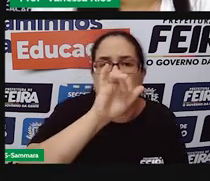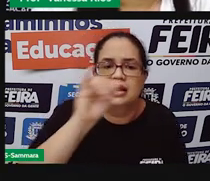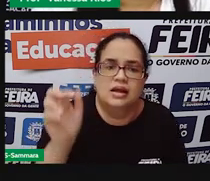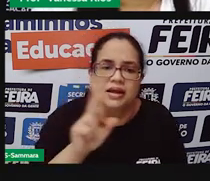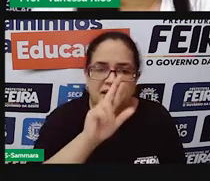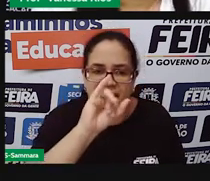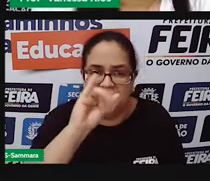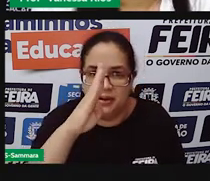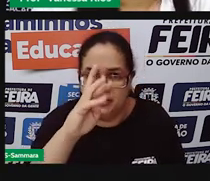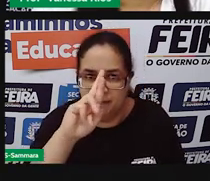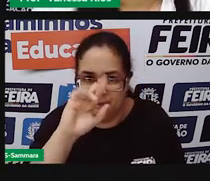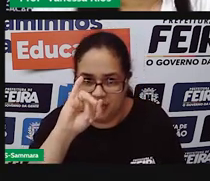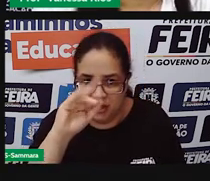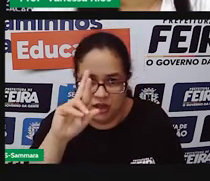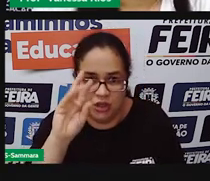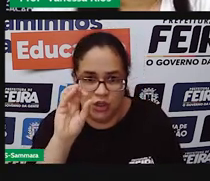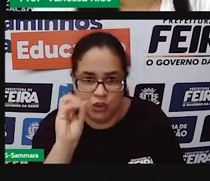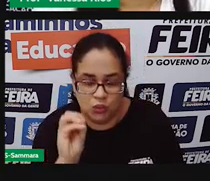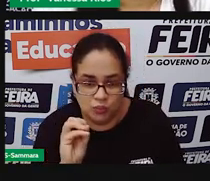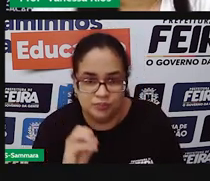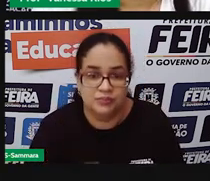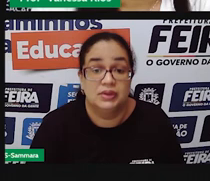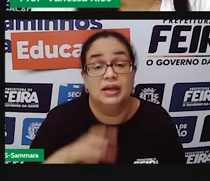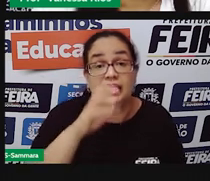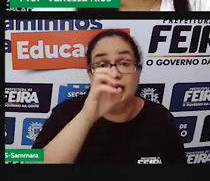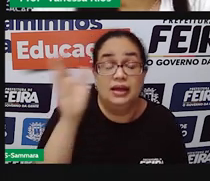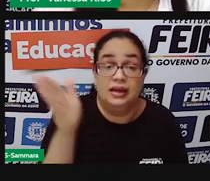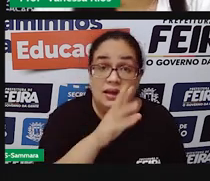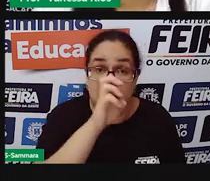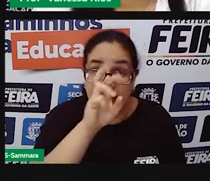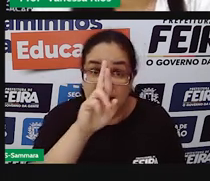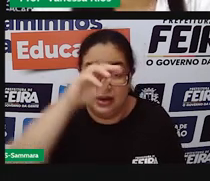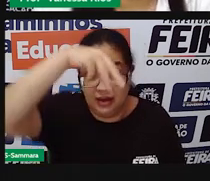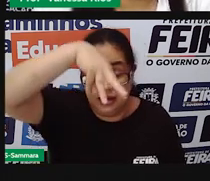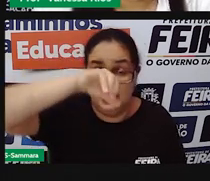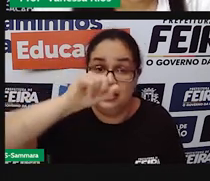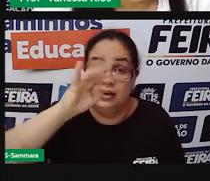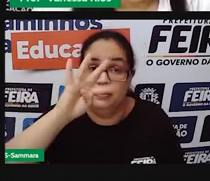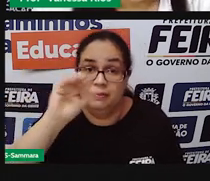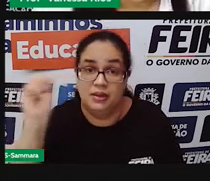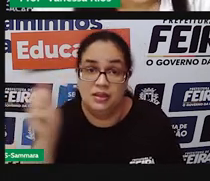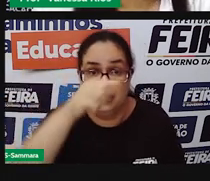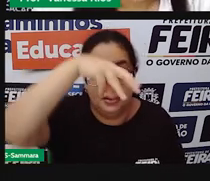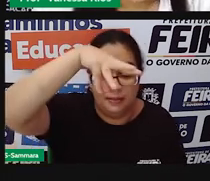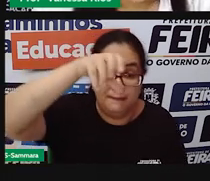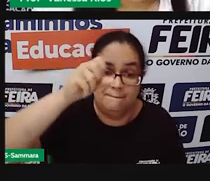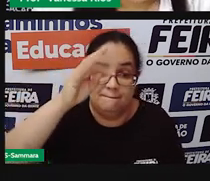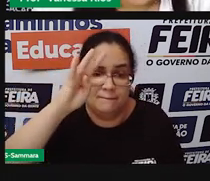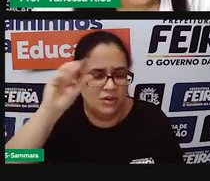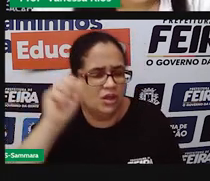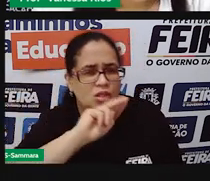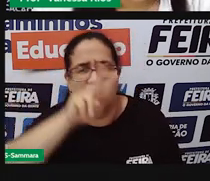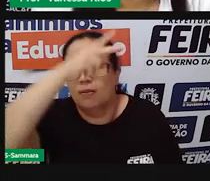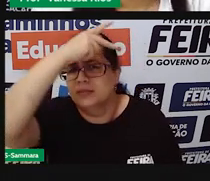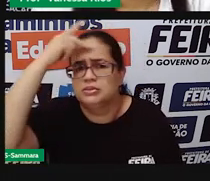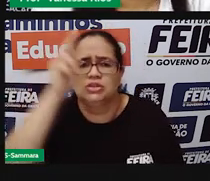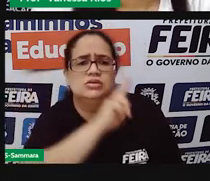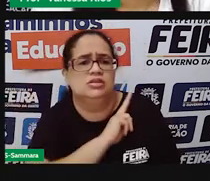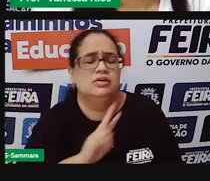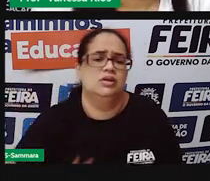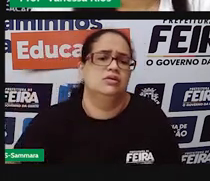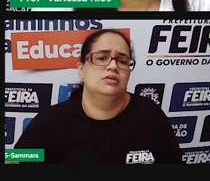Emerson Eremita Mota Fernando Torres Galerino Jerusa Sampaio